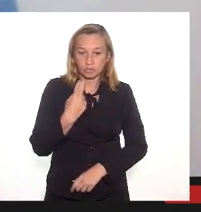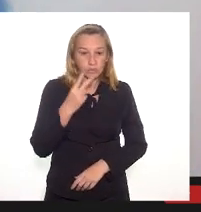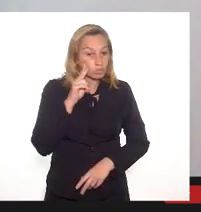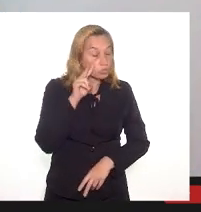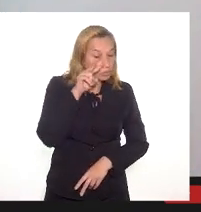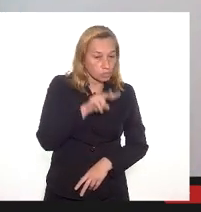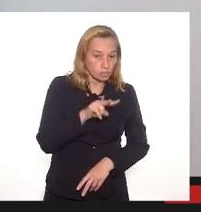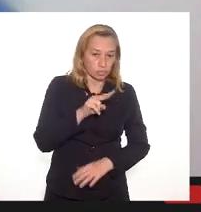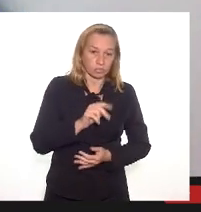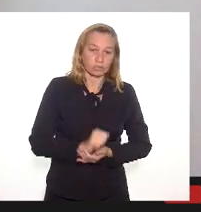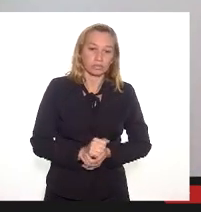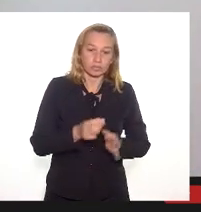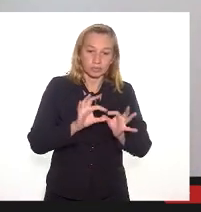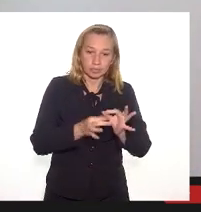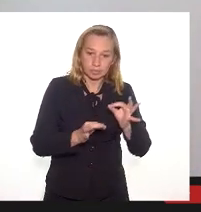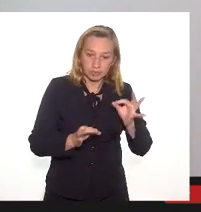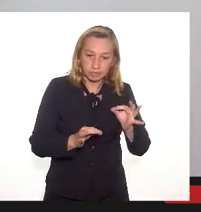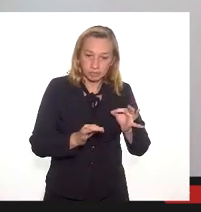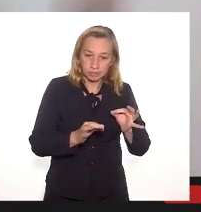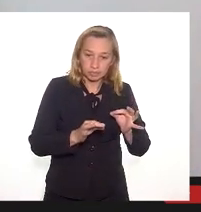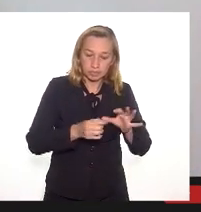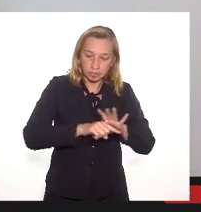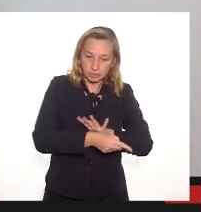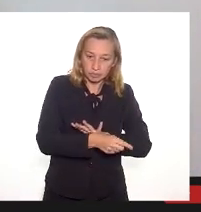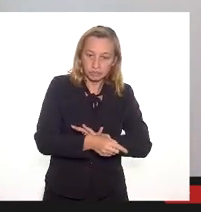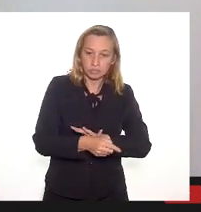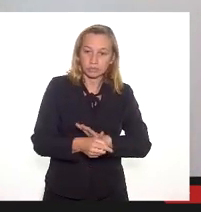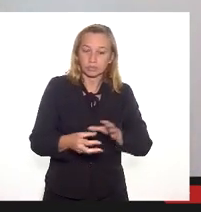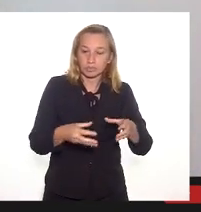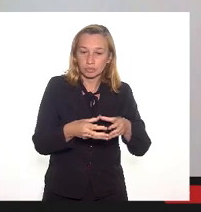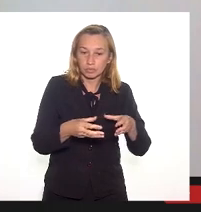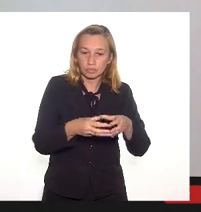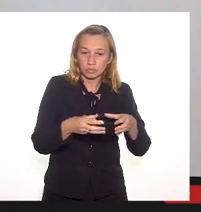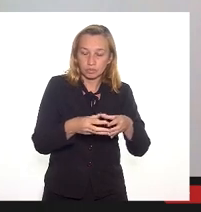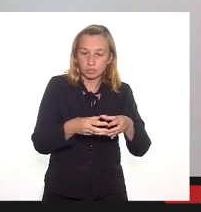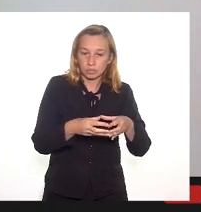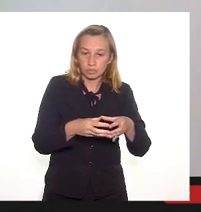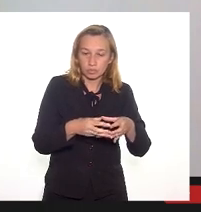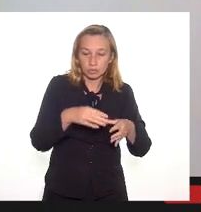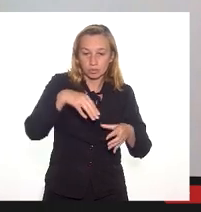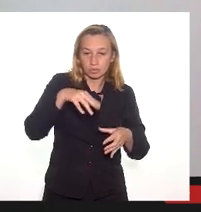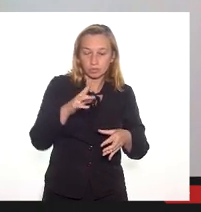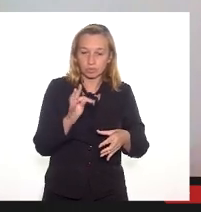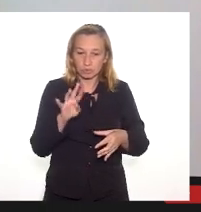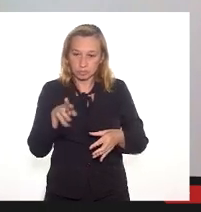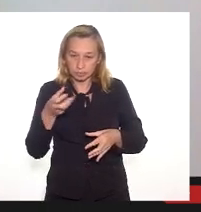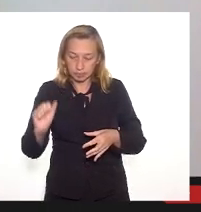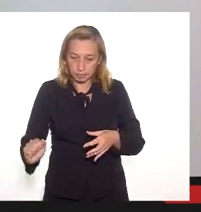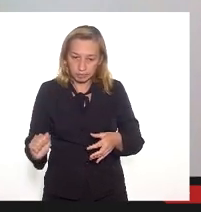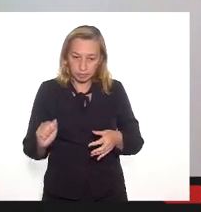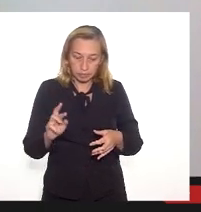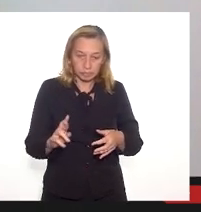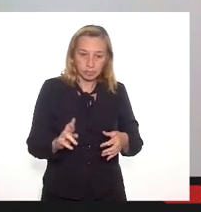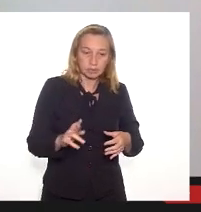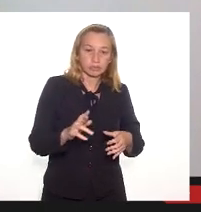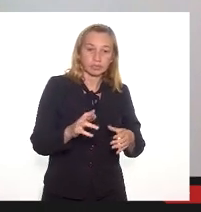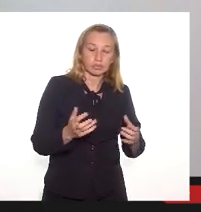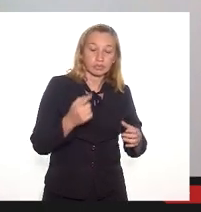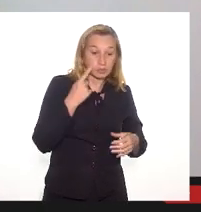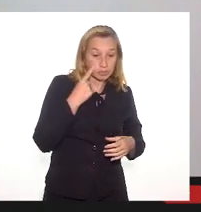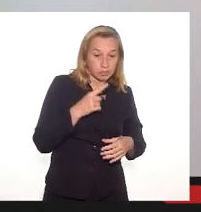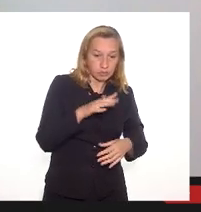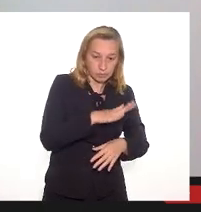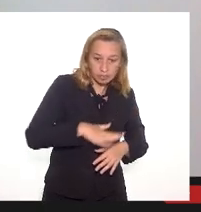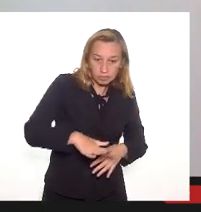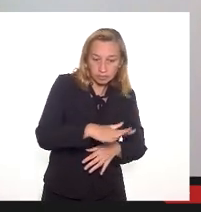earrima, né, a ser realizado por uma equipe multidisciplinar, considerando a complexidade da área, visto que